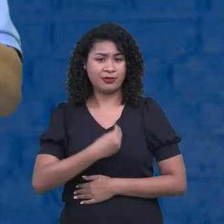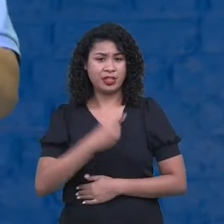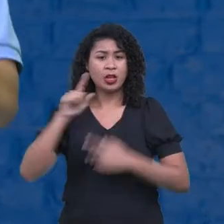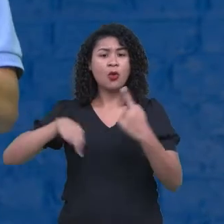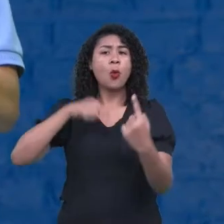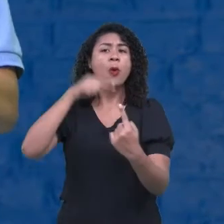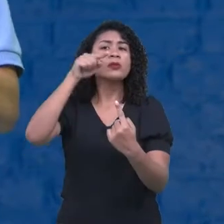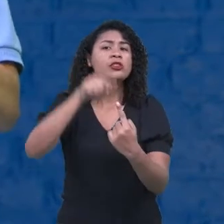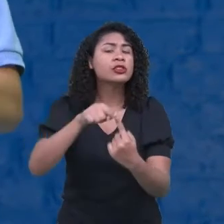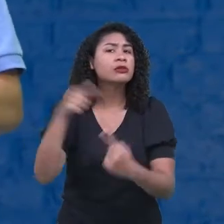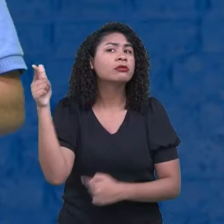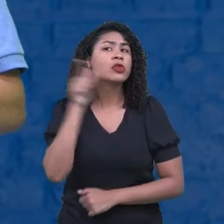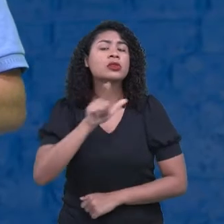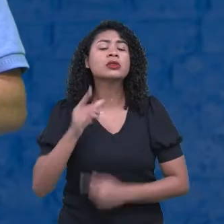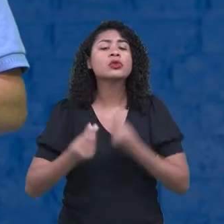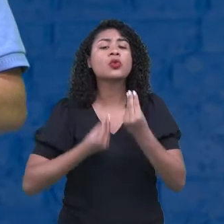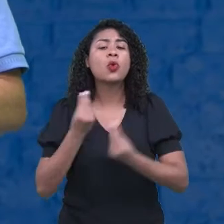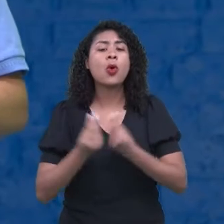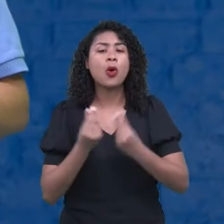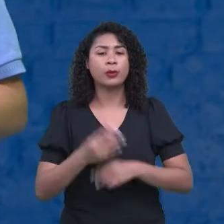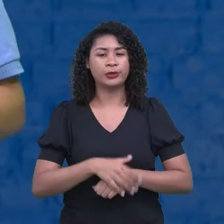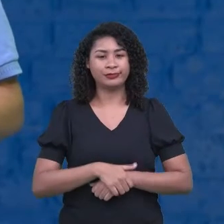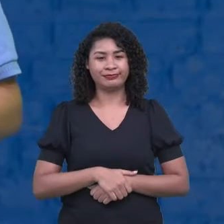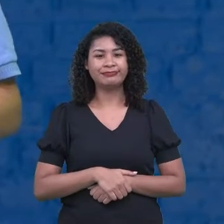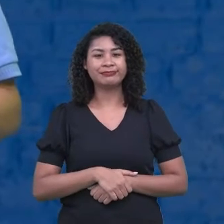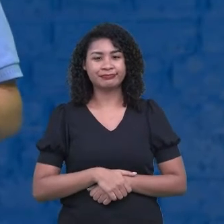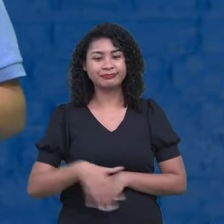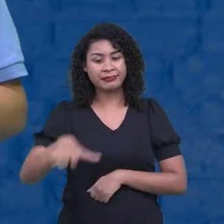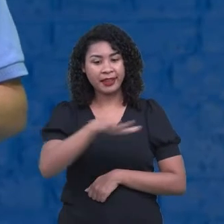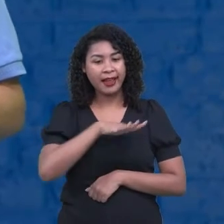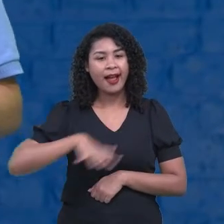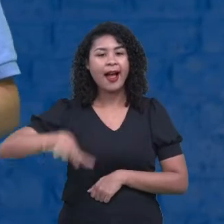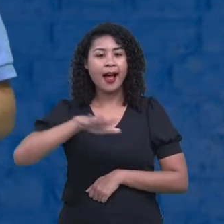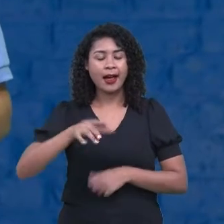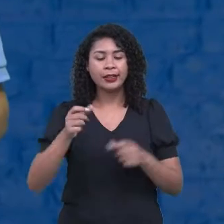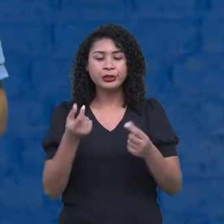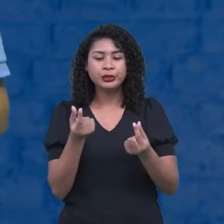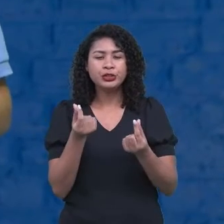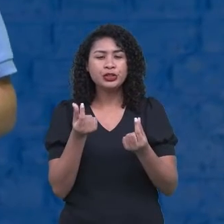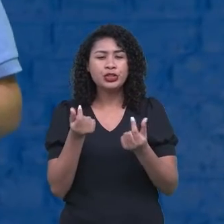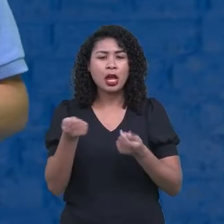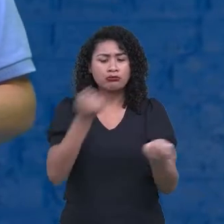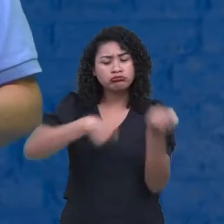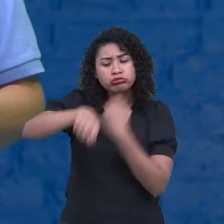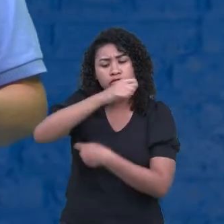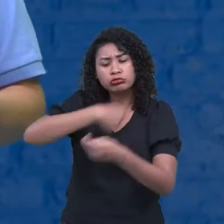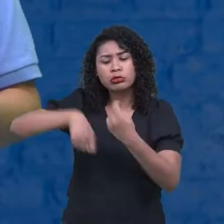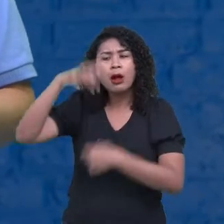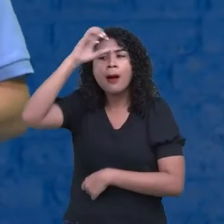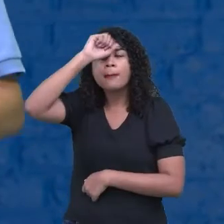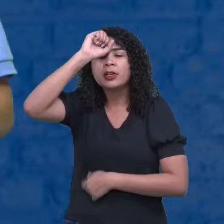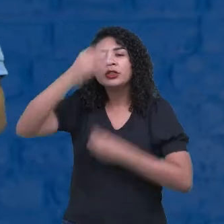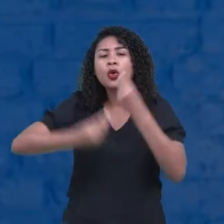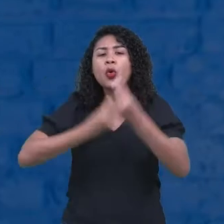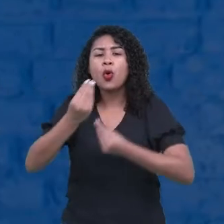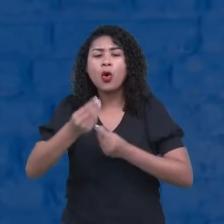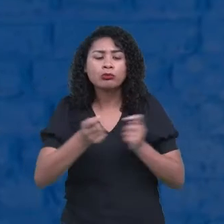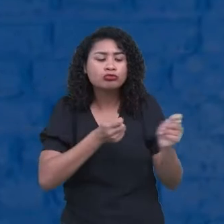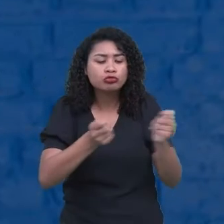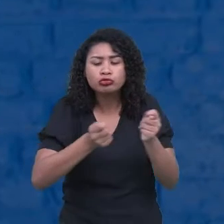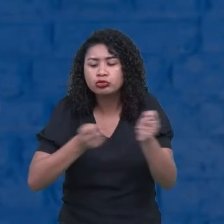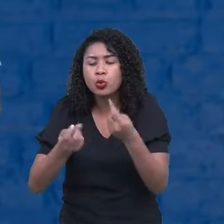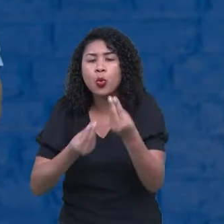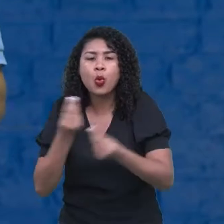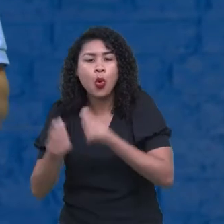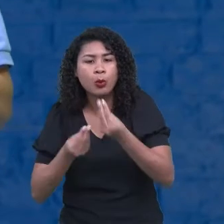O que a educação financeira vai me ajudar? A alcançar o quê? Sucesso e também a questão financeira, me